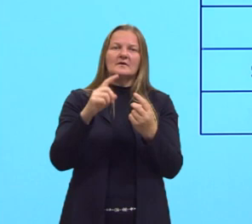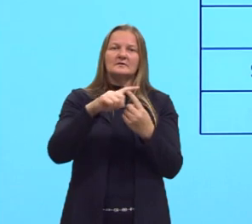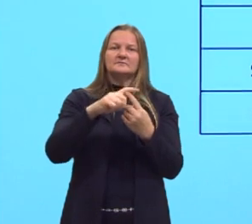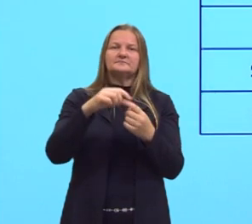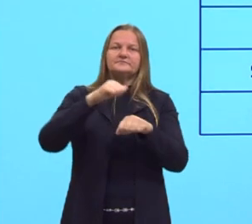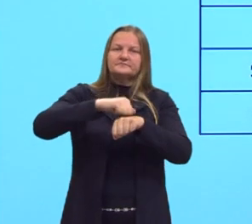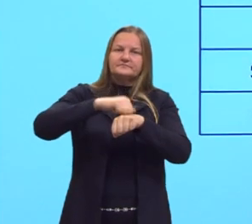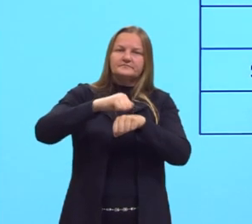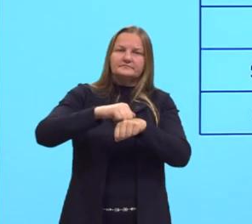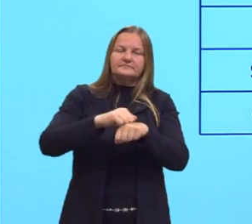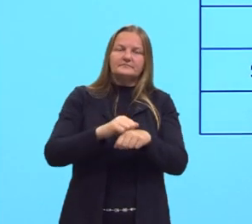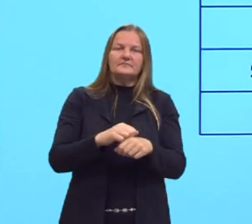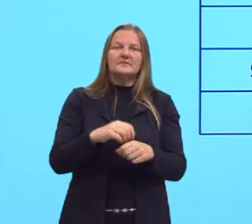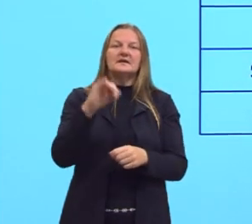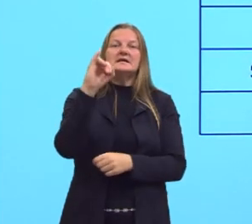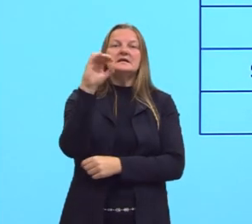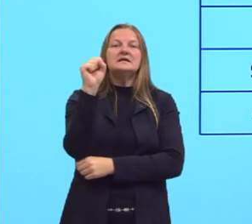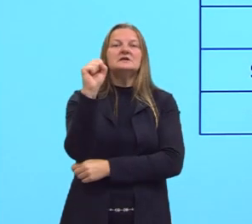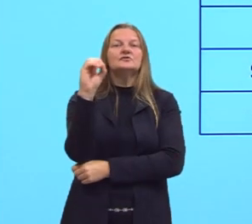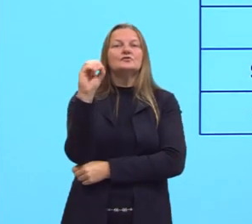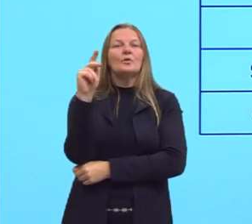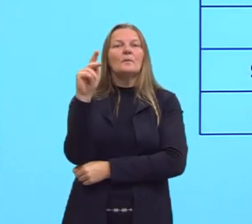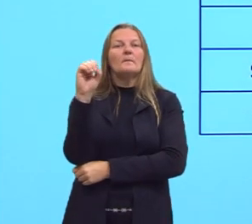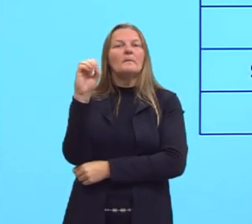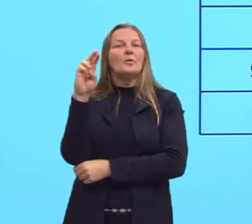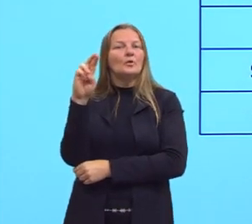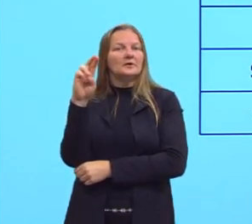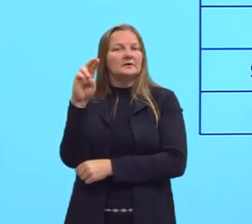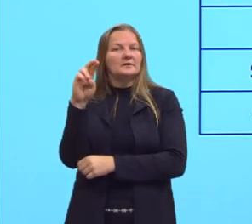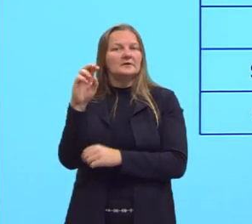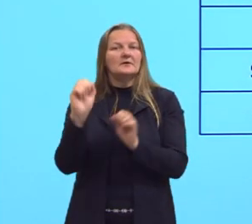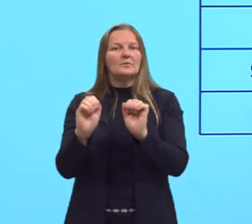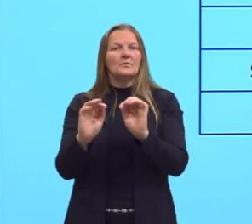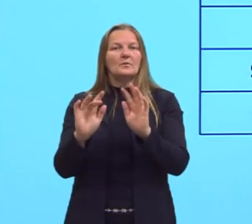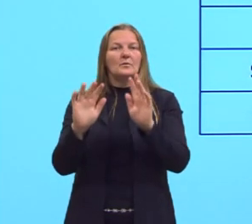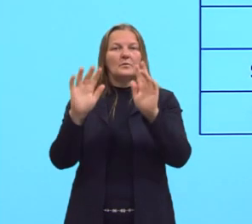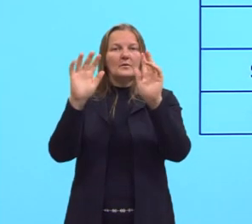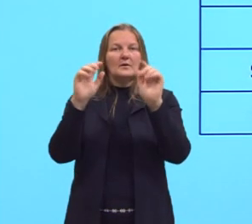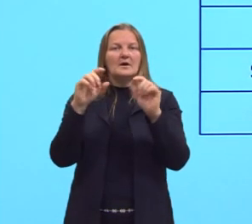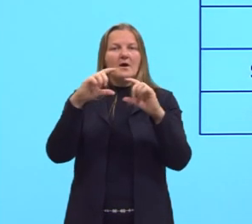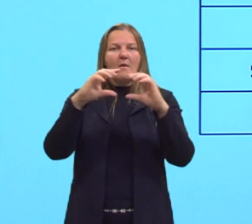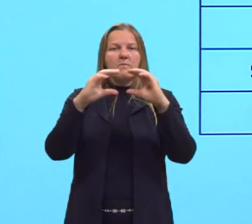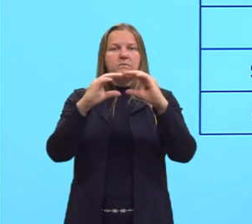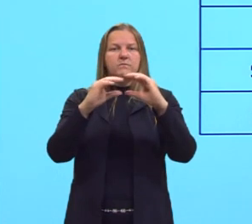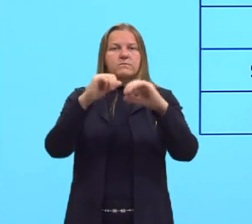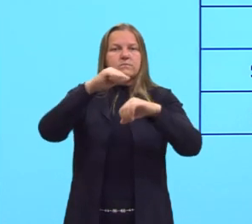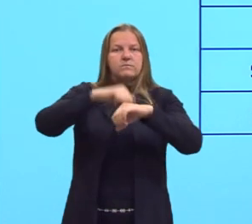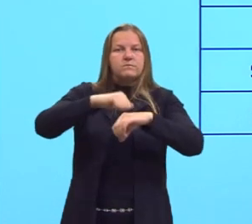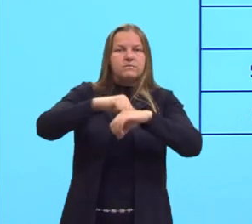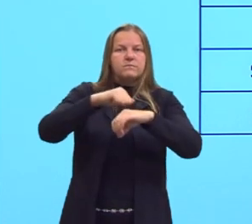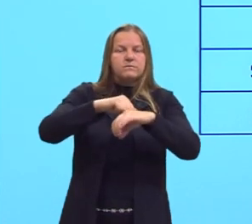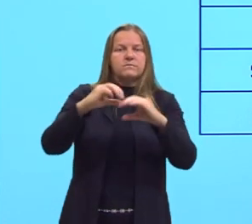sólido. No caso do isopor. E o disperso é gasoso. Então eu tenho uma espuma sólida.